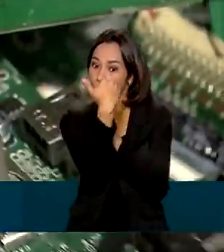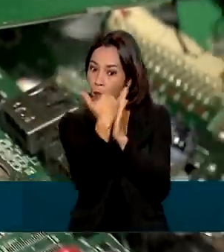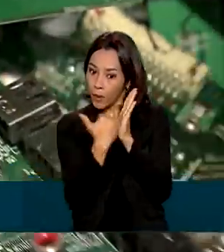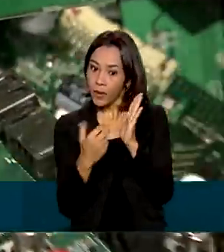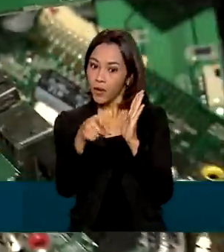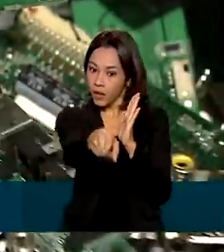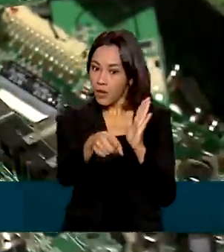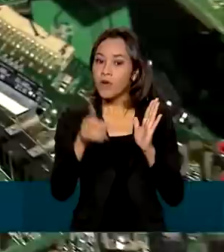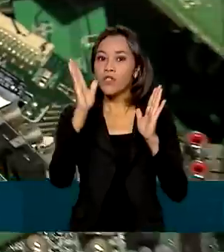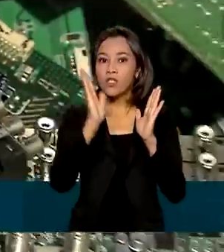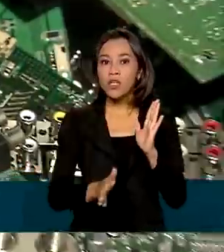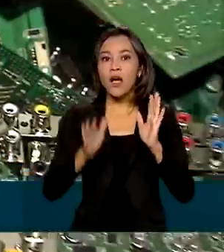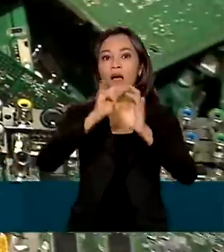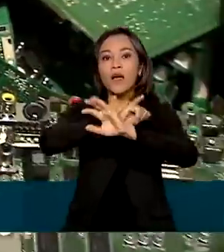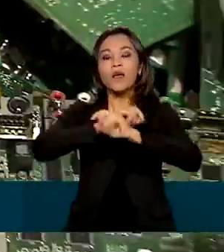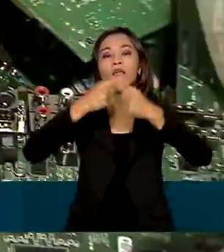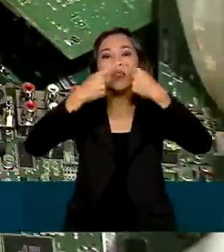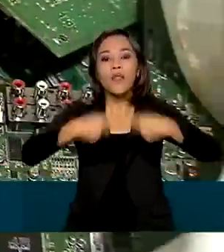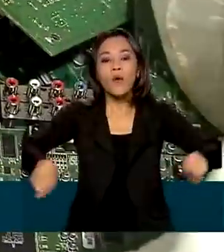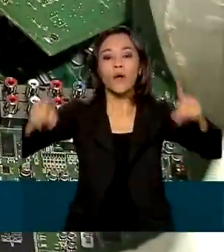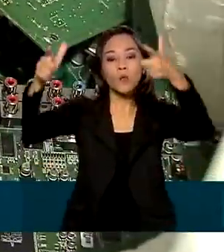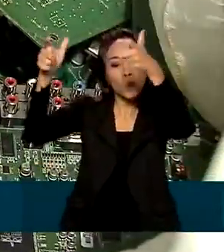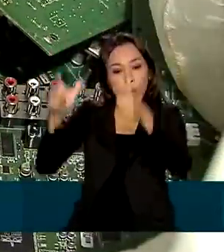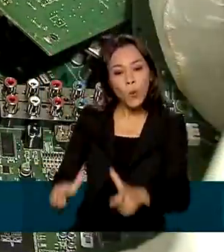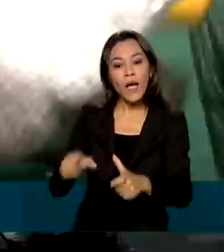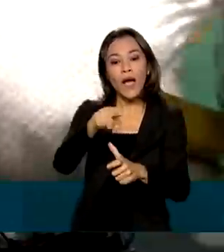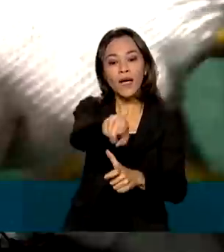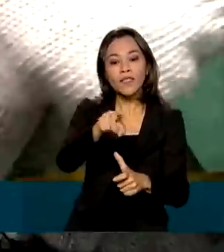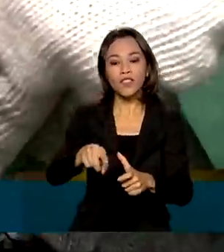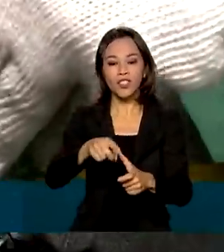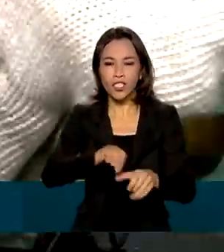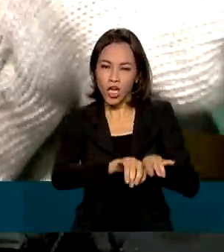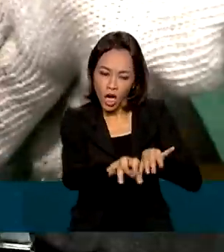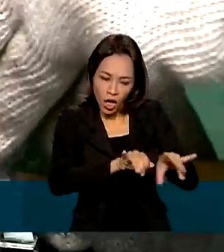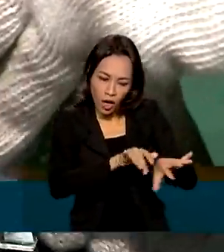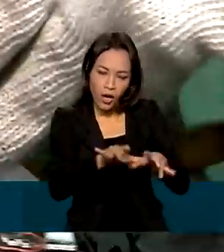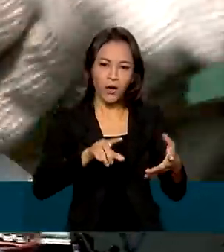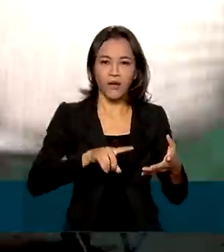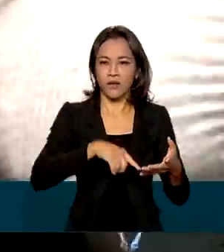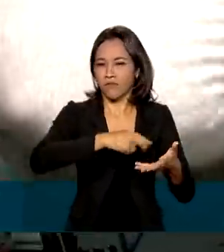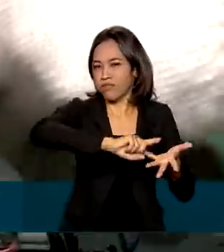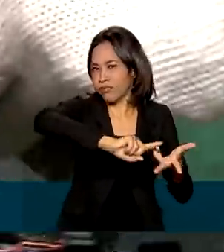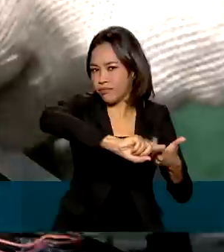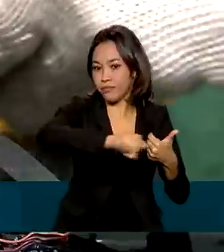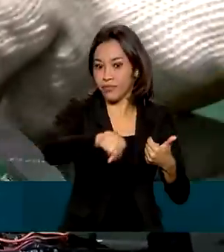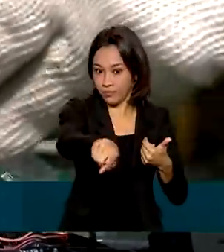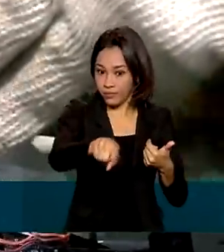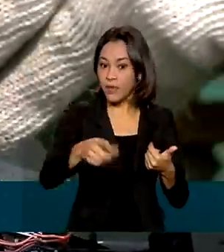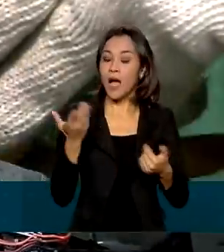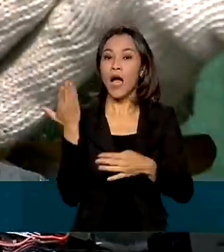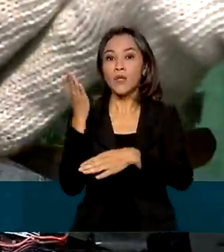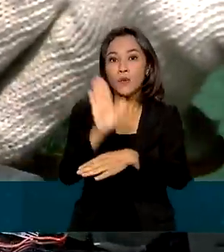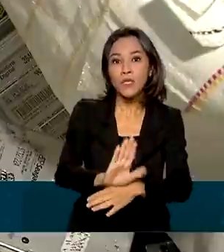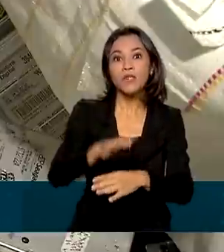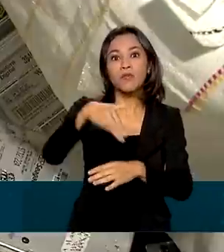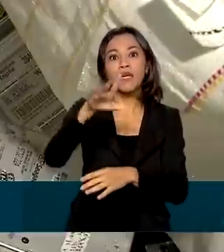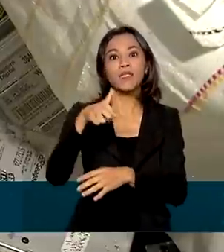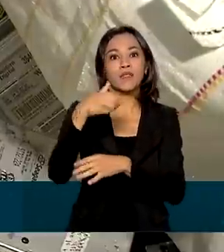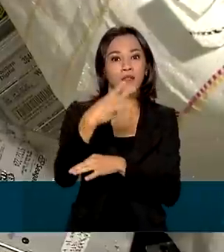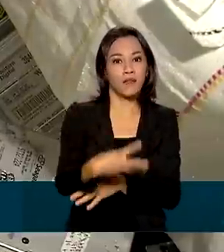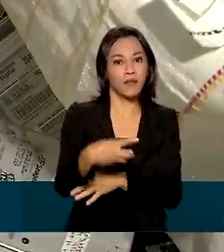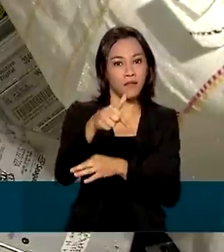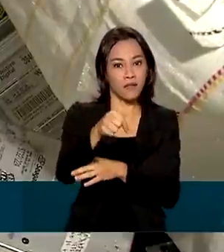foi inaugurada uma central para descarte de lixo eletrônico, beneficiando mais de 370 mil brasileiros.